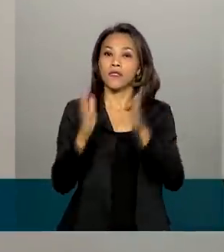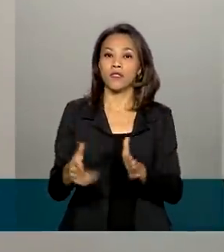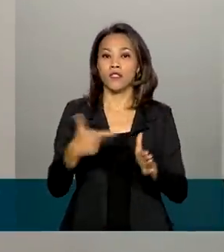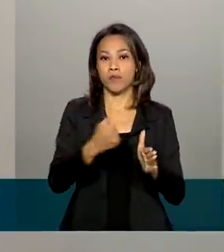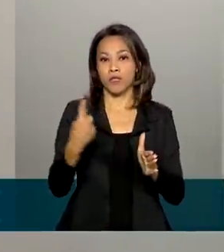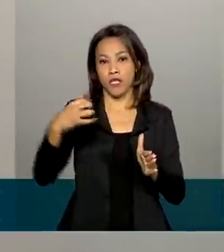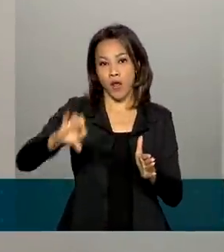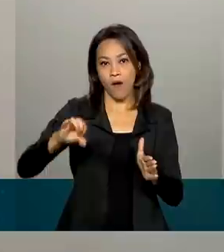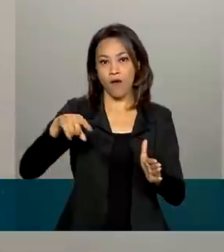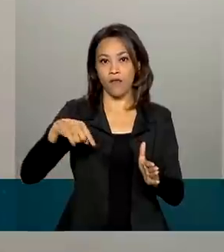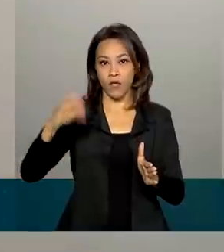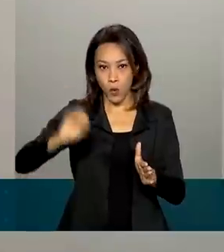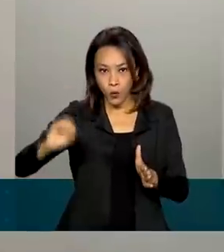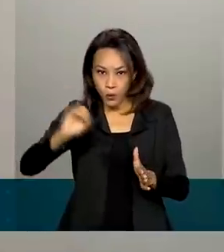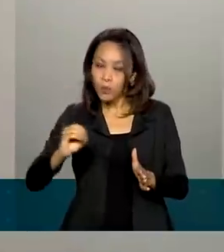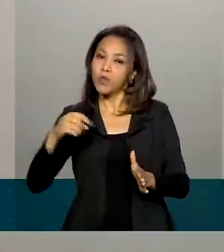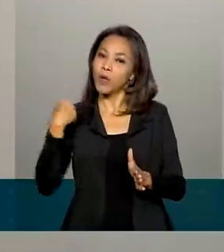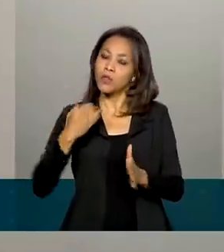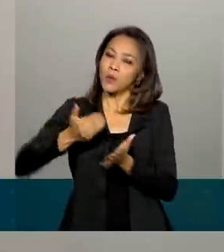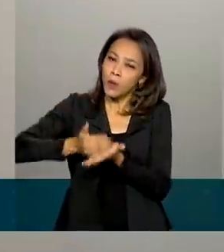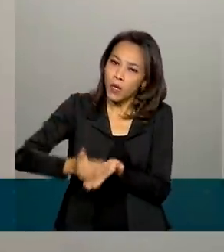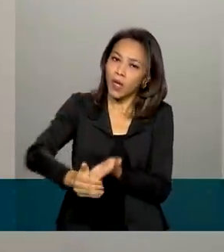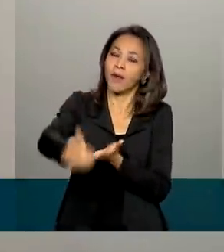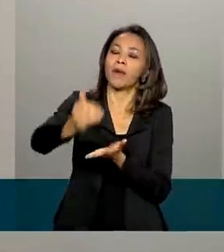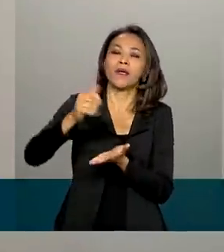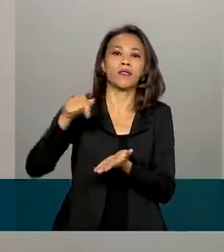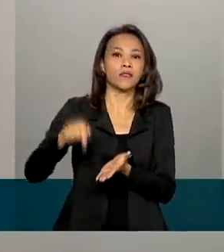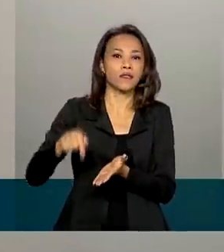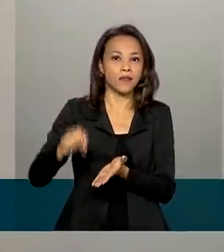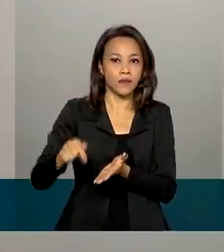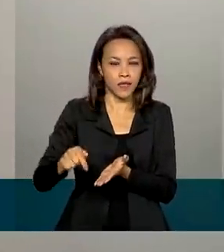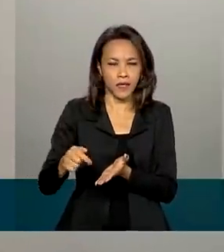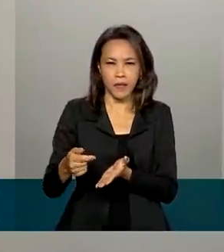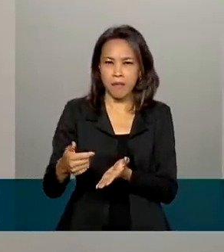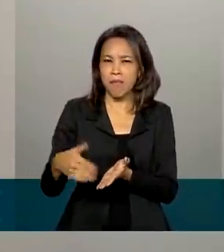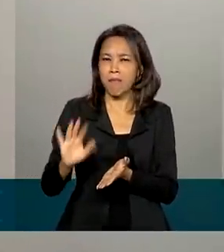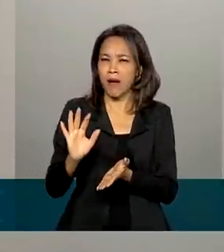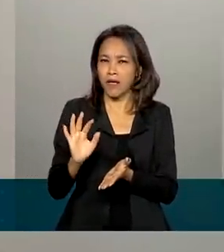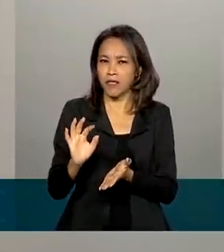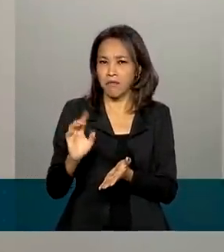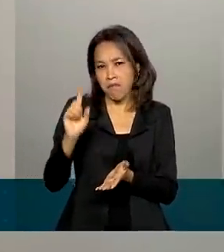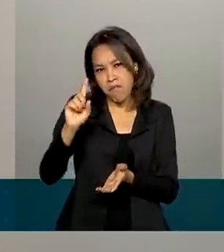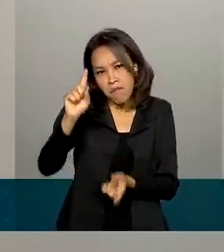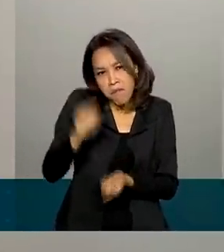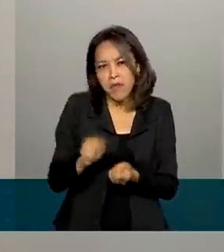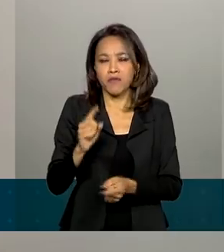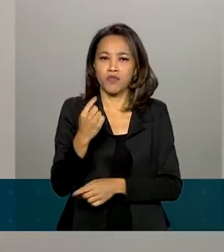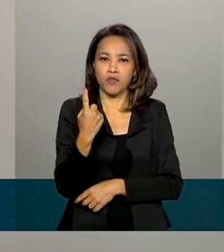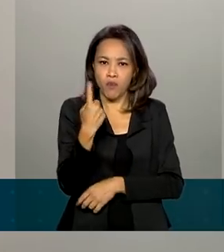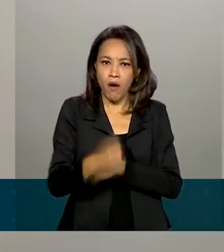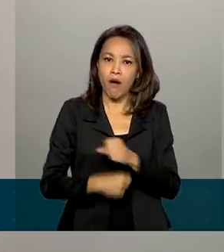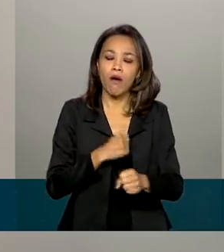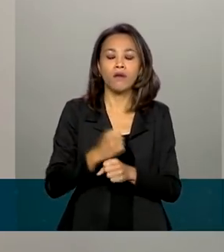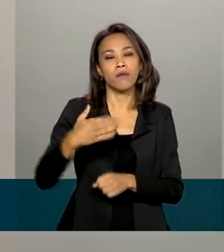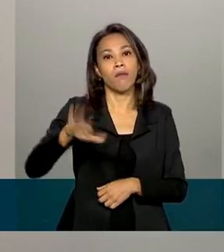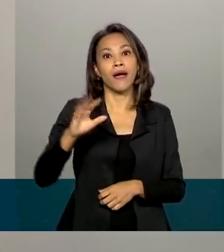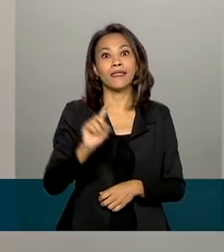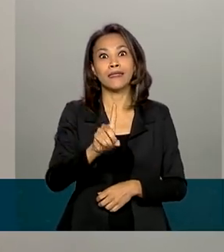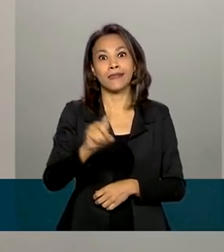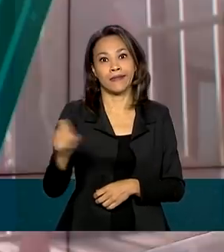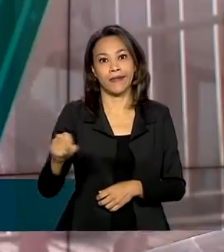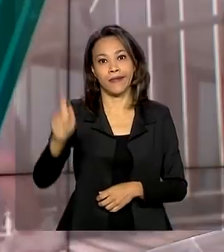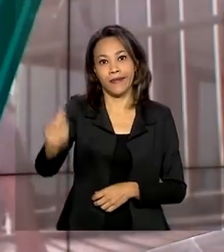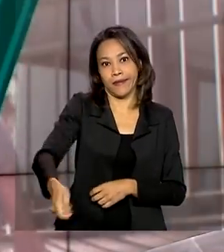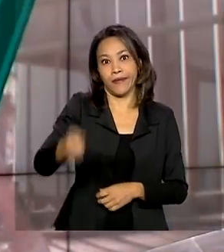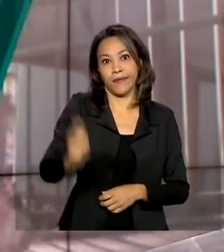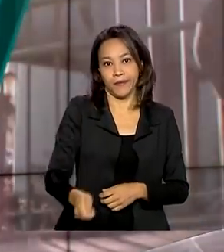momento que a gente começa o redesenho de gestão. Ou seja, em pouco mais de um ano, nós já realizamos mais de 100 leilões.